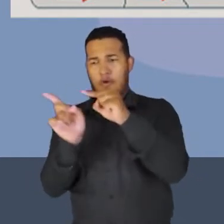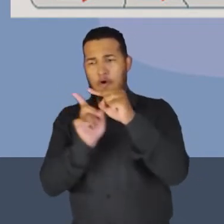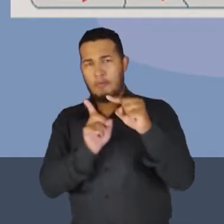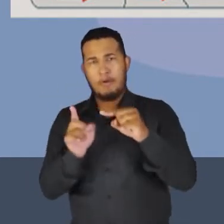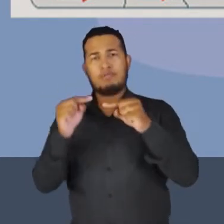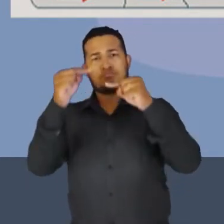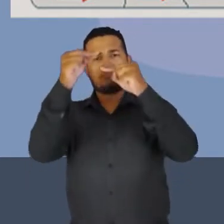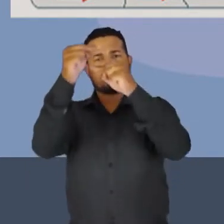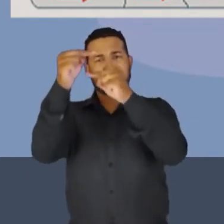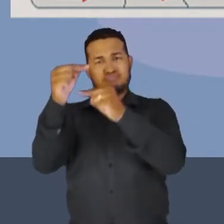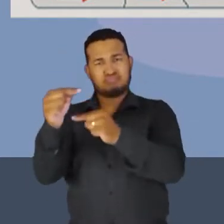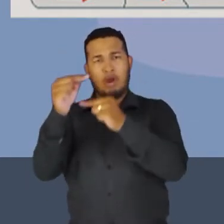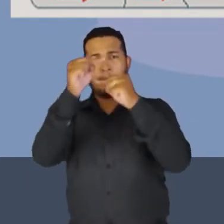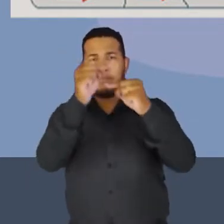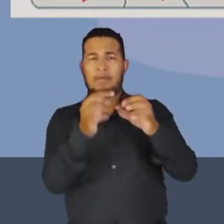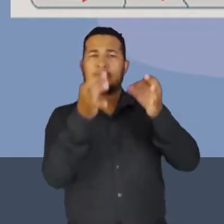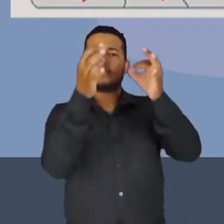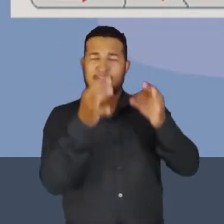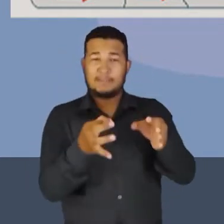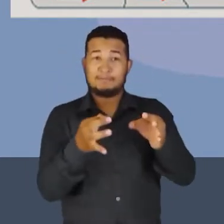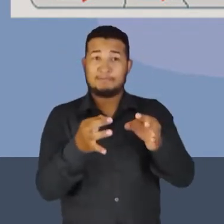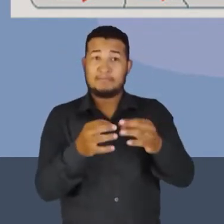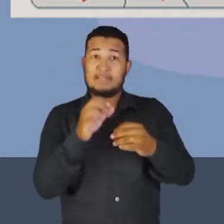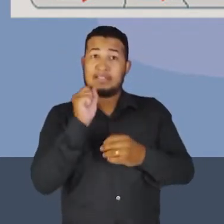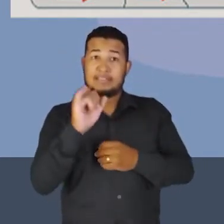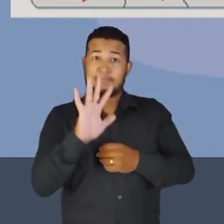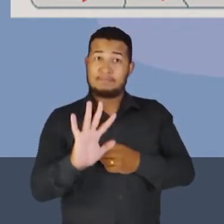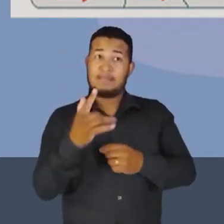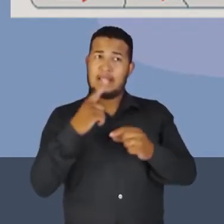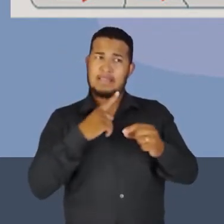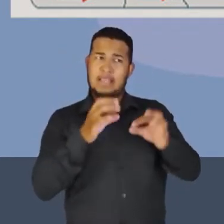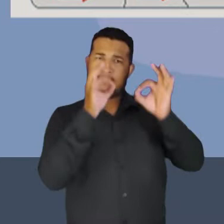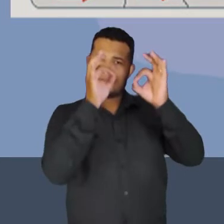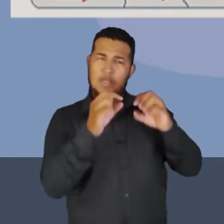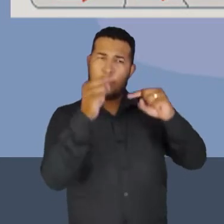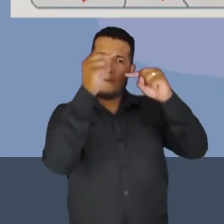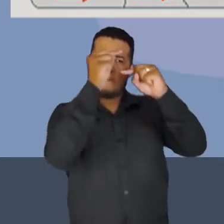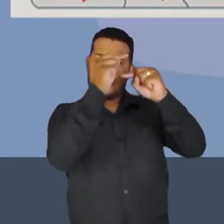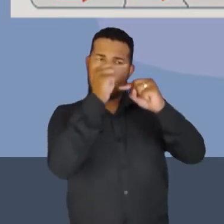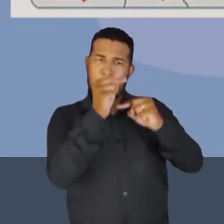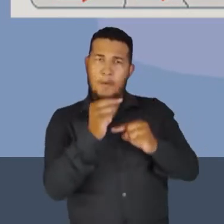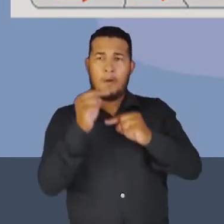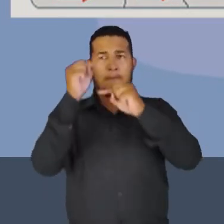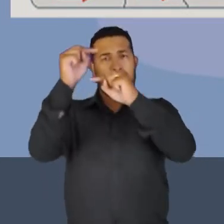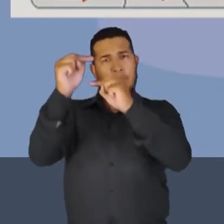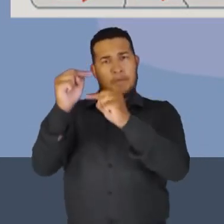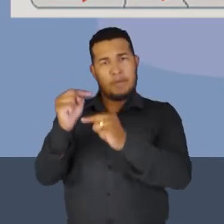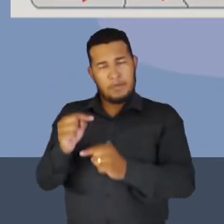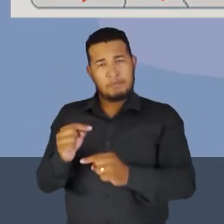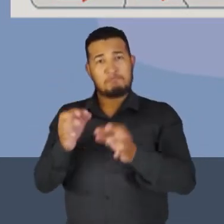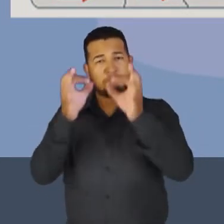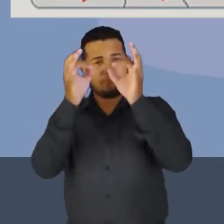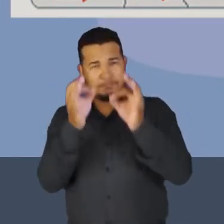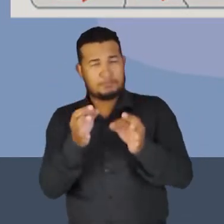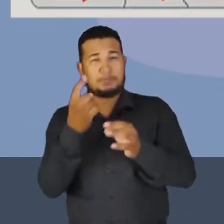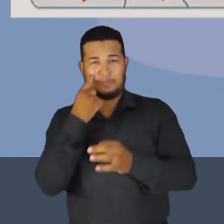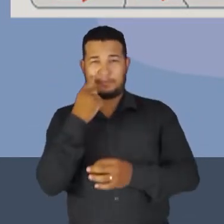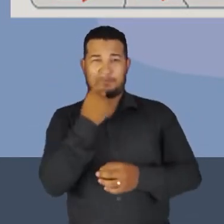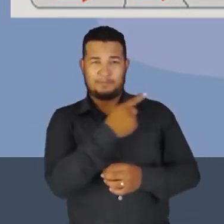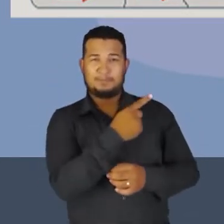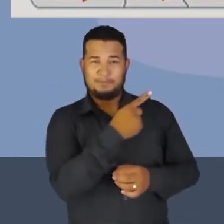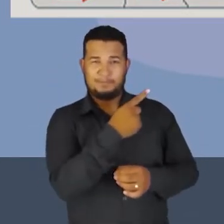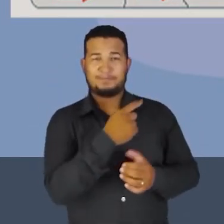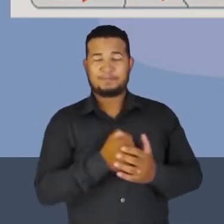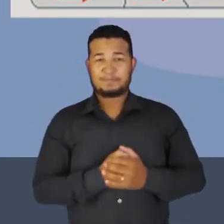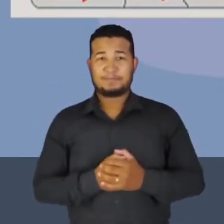E quando os domínios magnéticos estão orientados ou ordenados da forma que você está